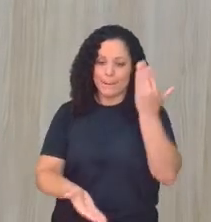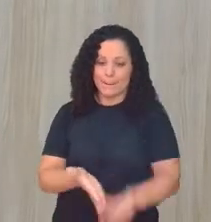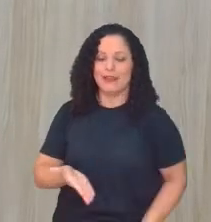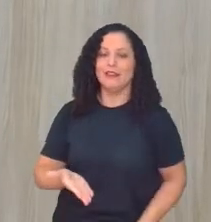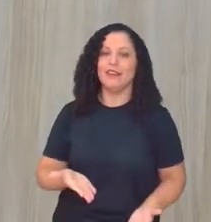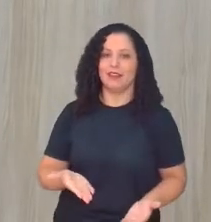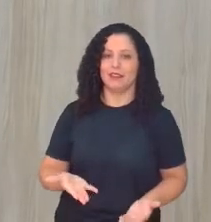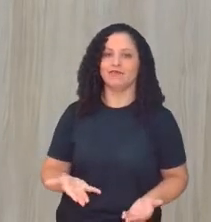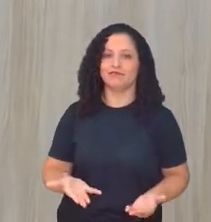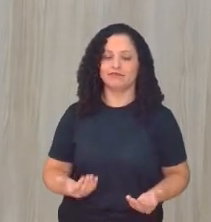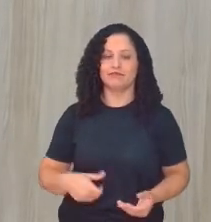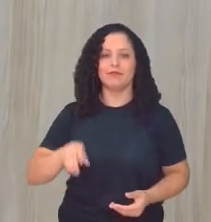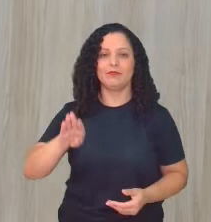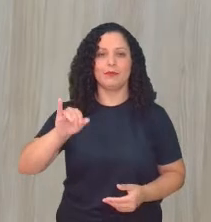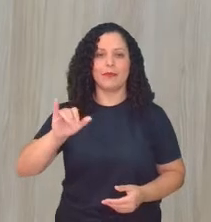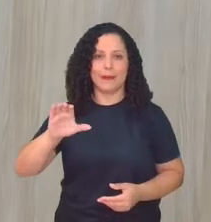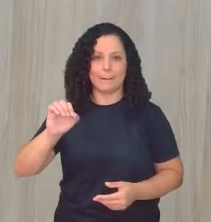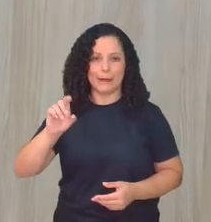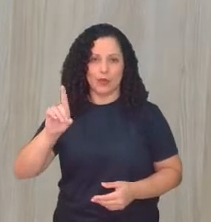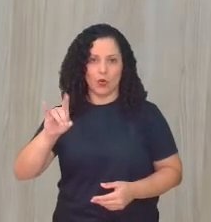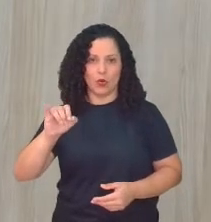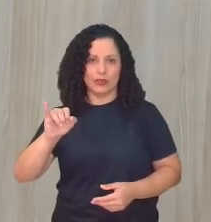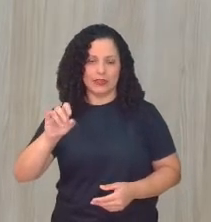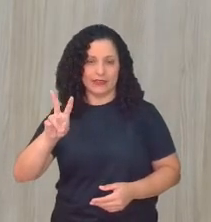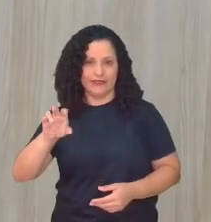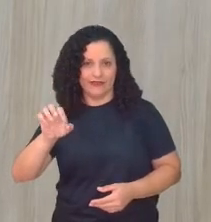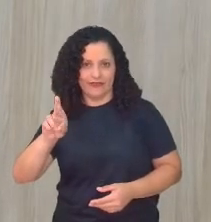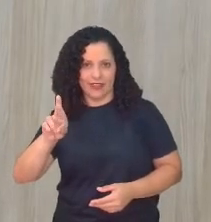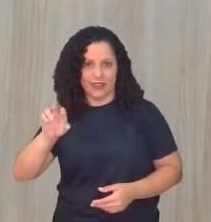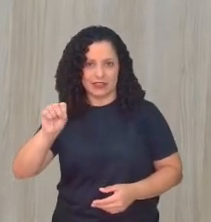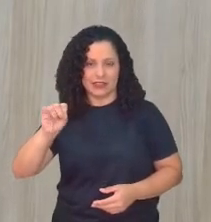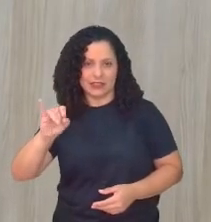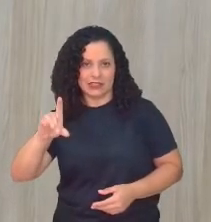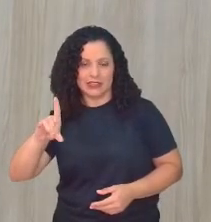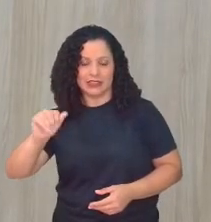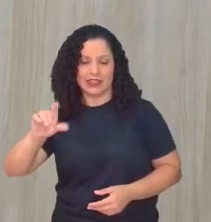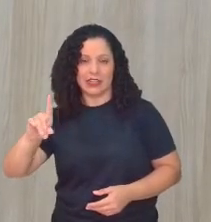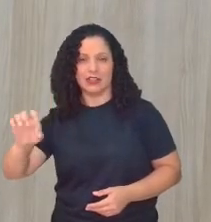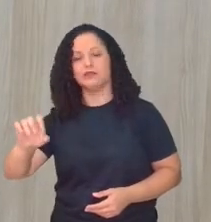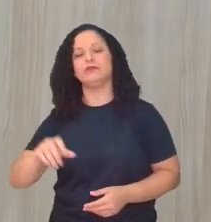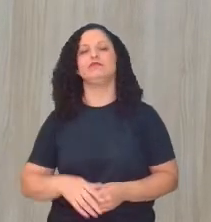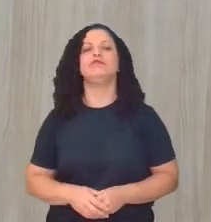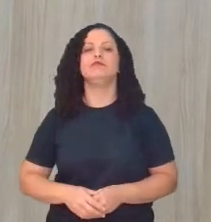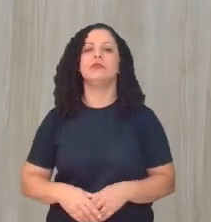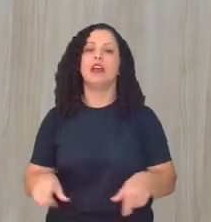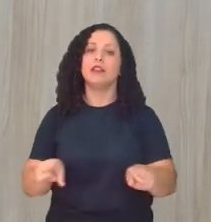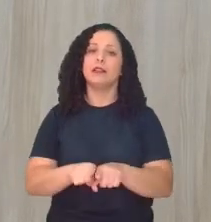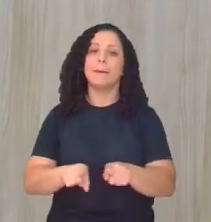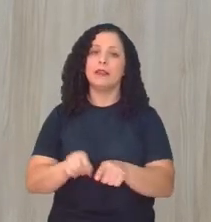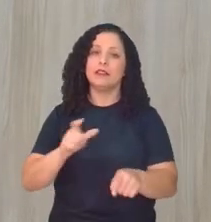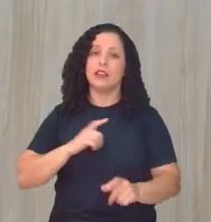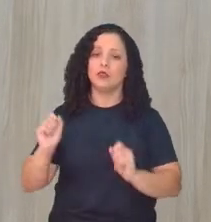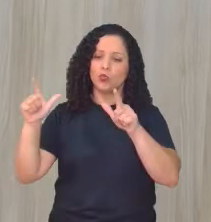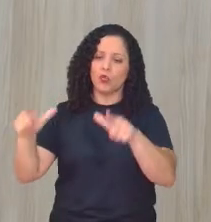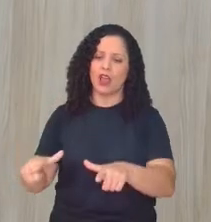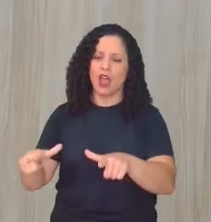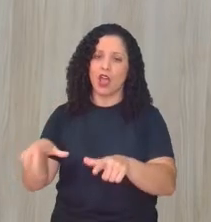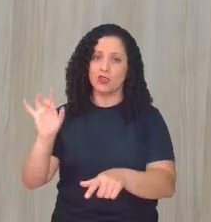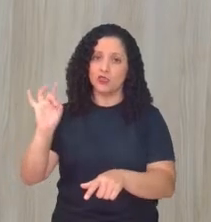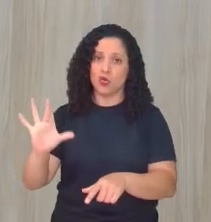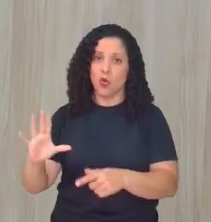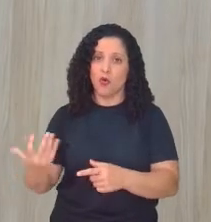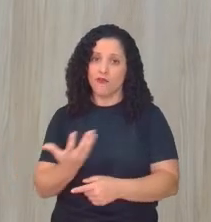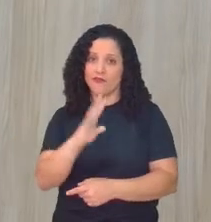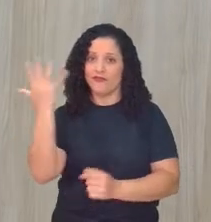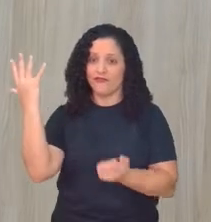Tem muitas vegetações que são chamadas endêmicas. O que são vegetações endêmicas é que só existe ali